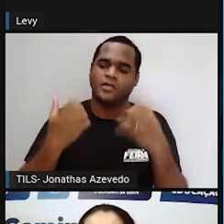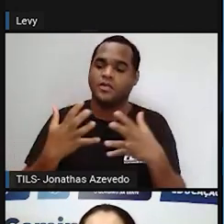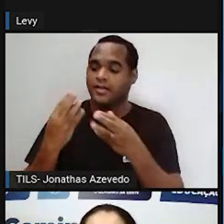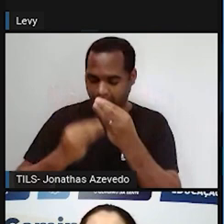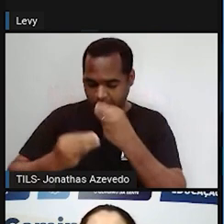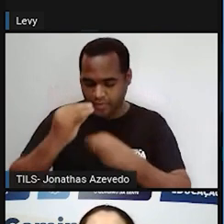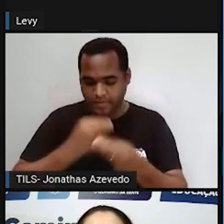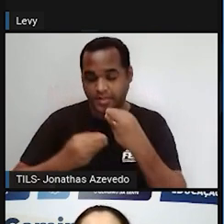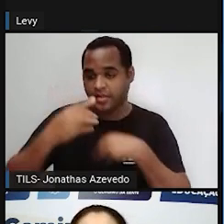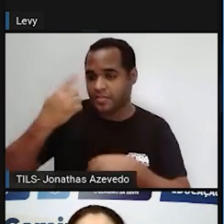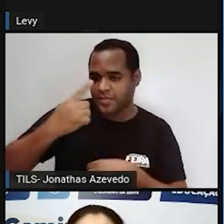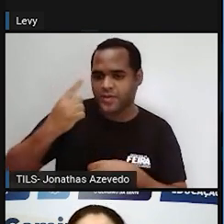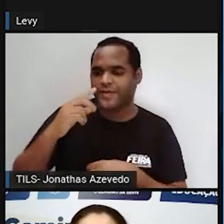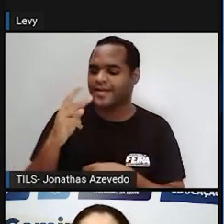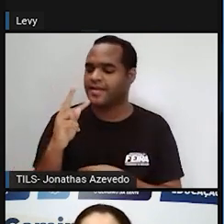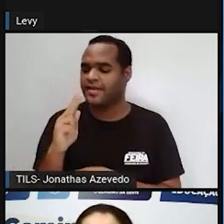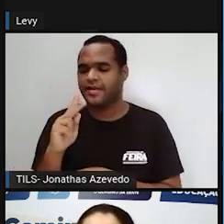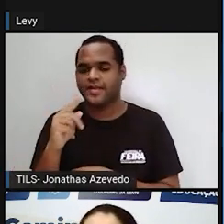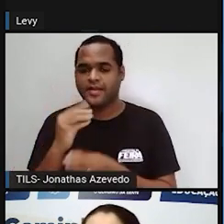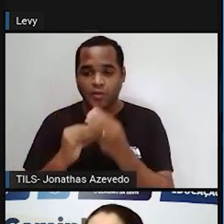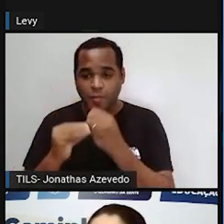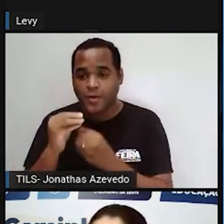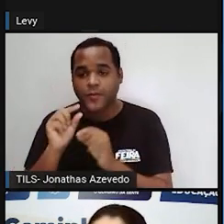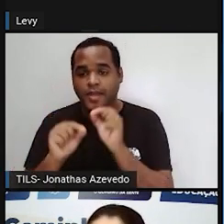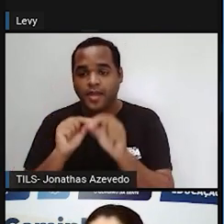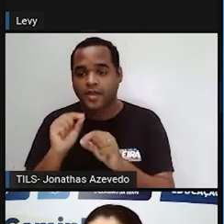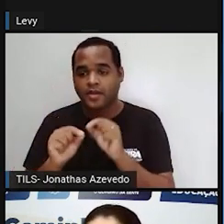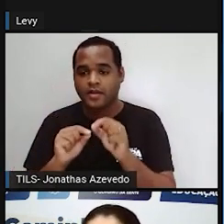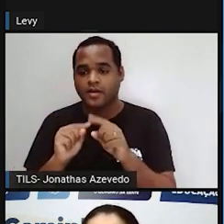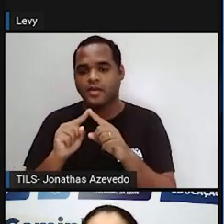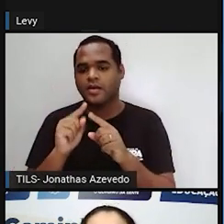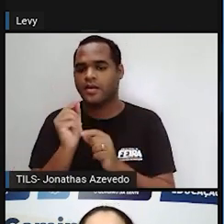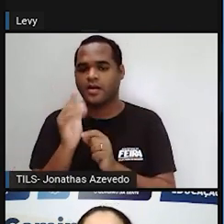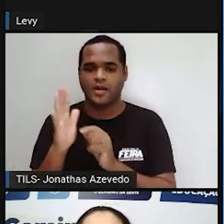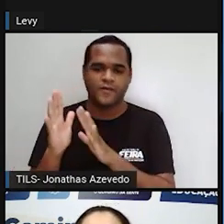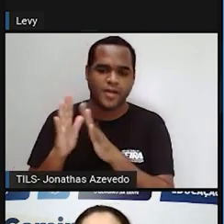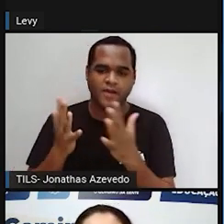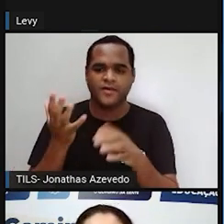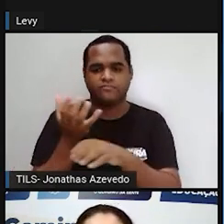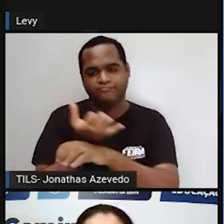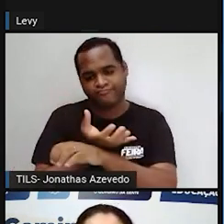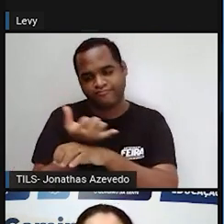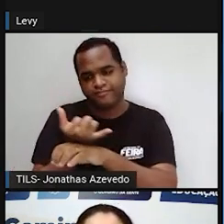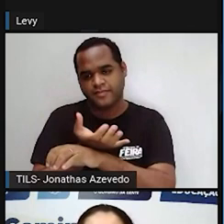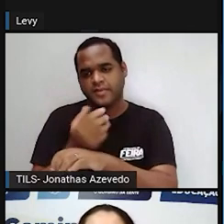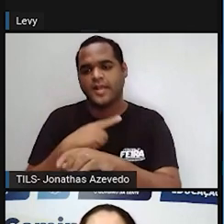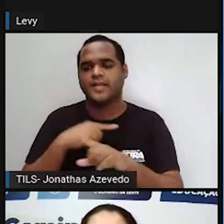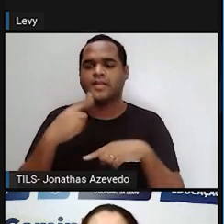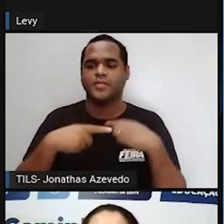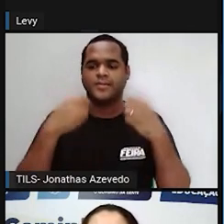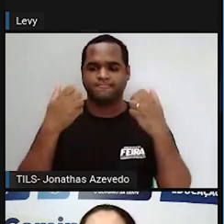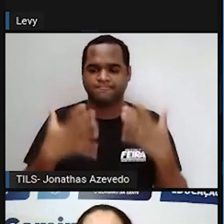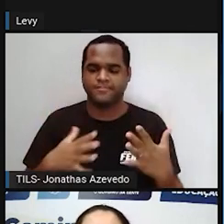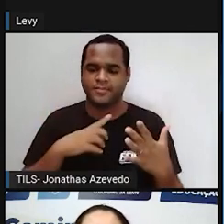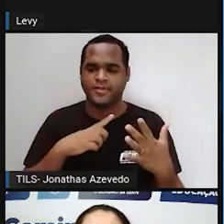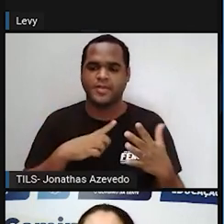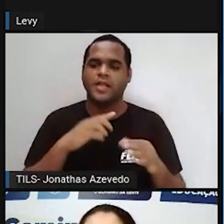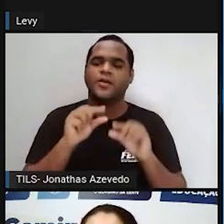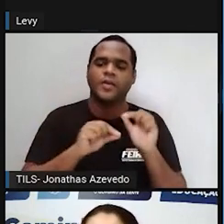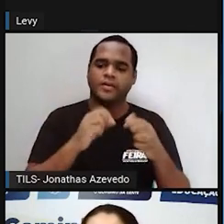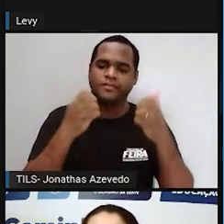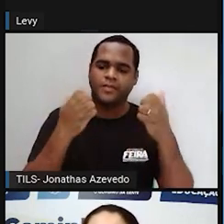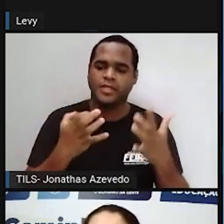aquele animal que a gente chama de herbívoro. Ele se alimenta dessas plantas. Depois, nessa cadeia alimentar, a gente tem um consumidor